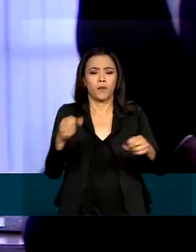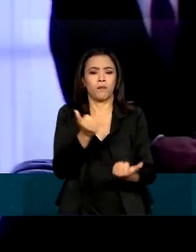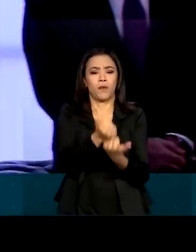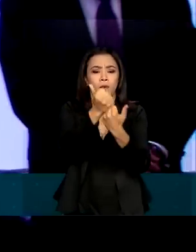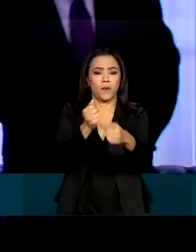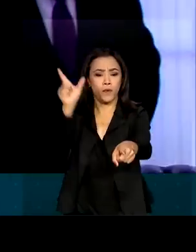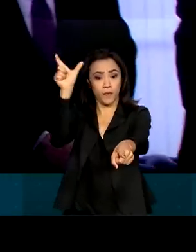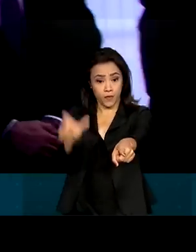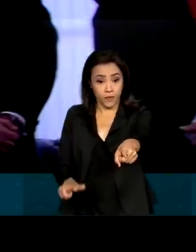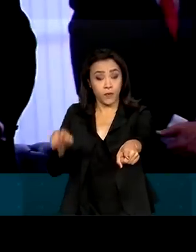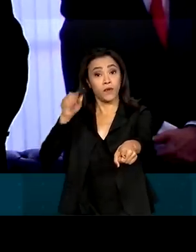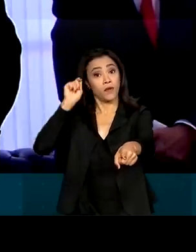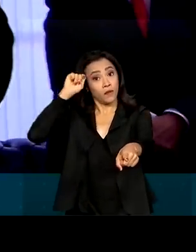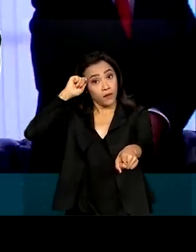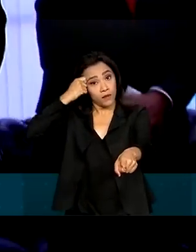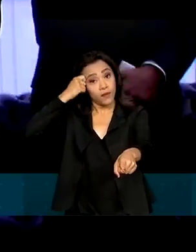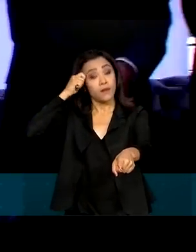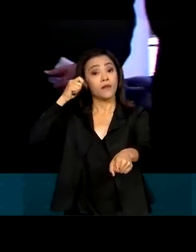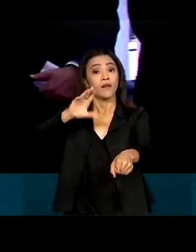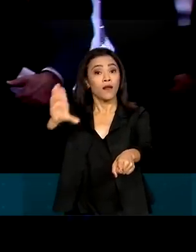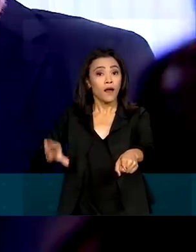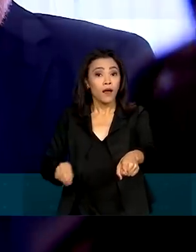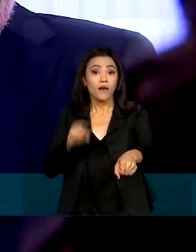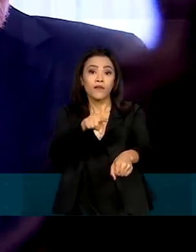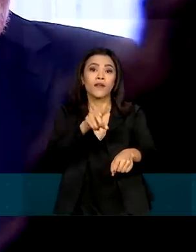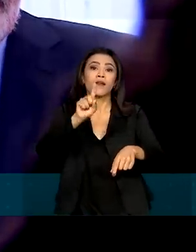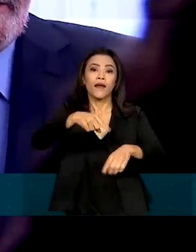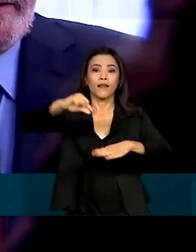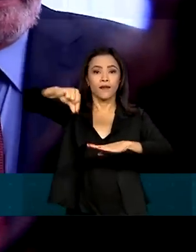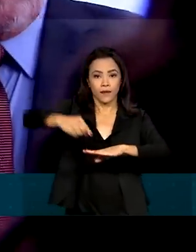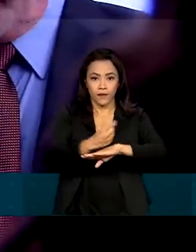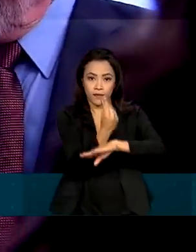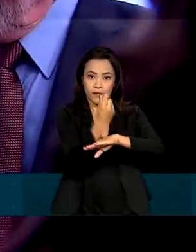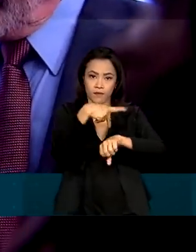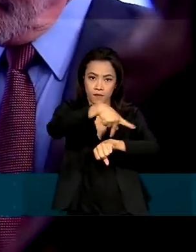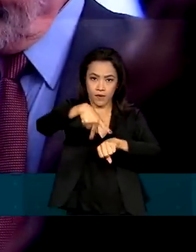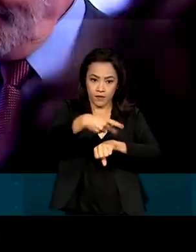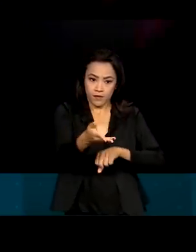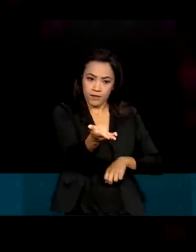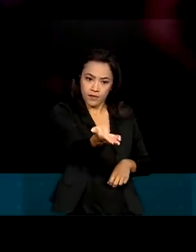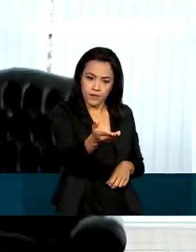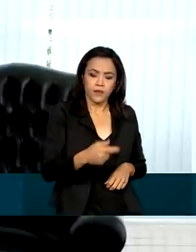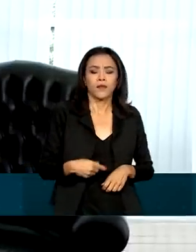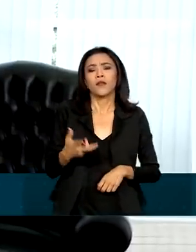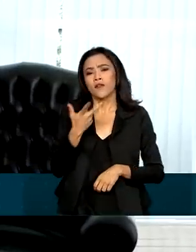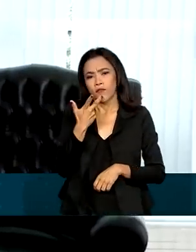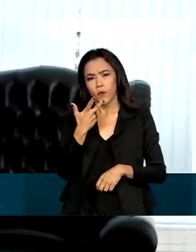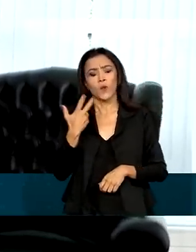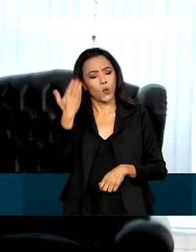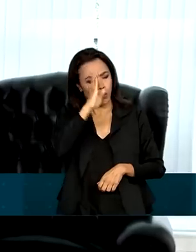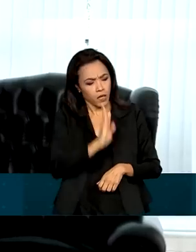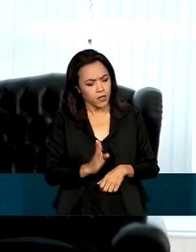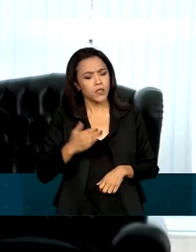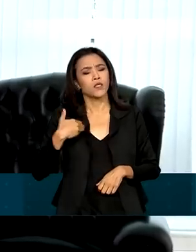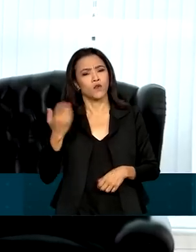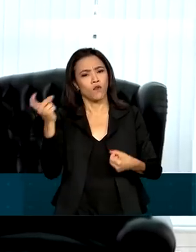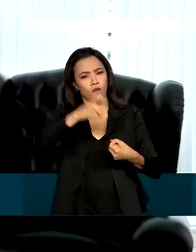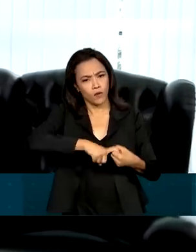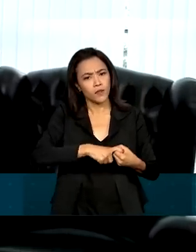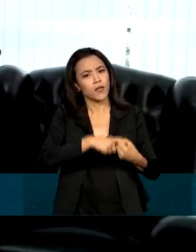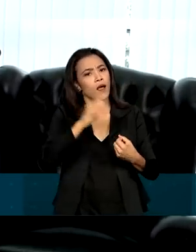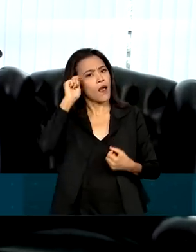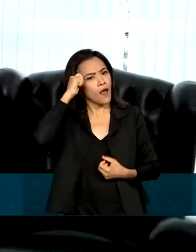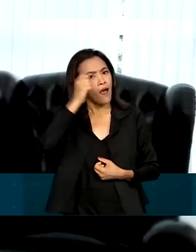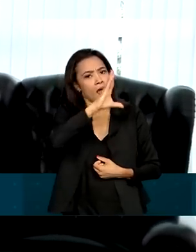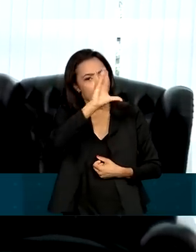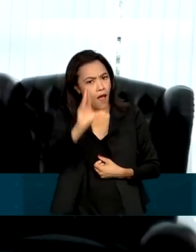foi o tema da reunião com o presidente da Guiné-Bissau, o Maro Embaló. Lula manifestou a disposição do Brasil em voltar a ter a África